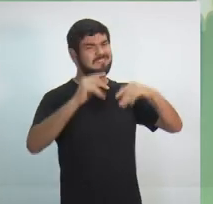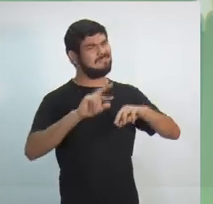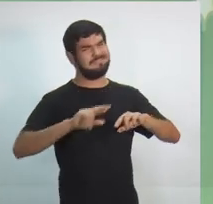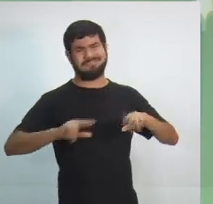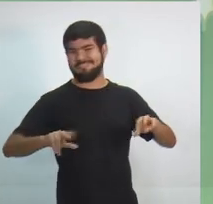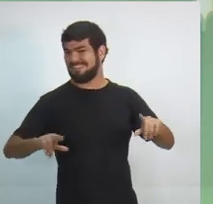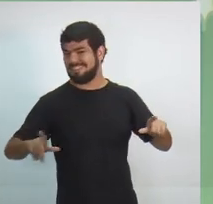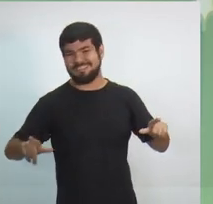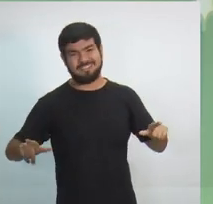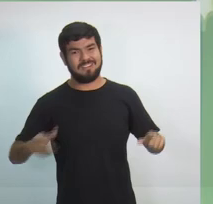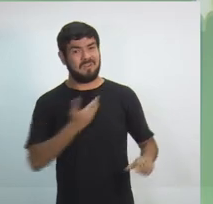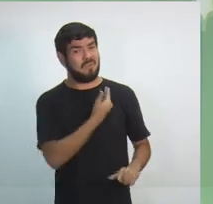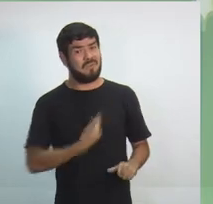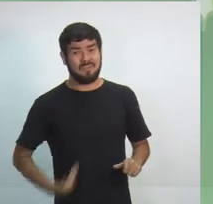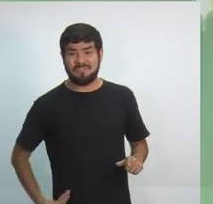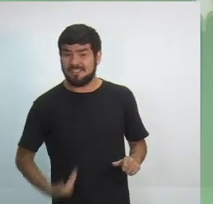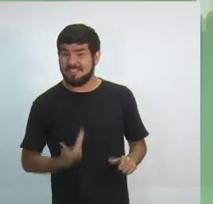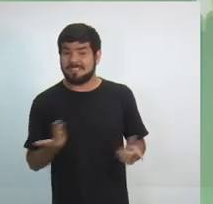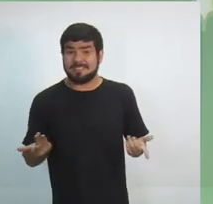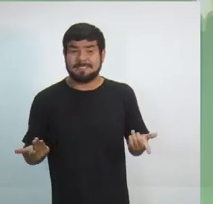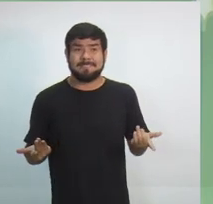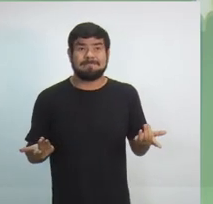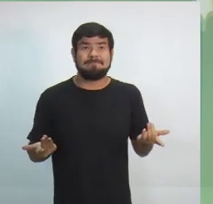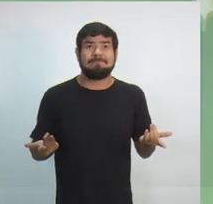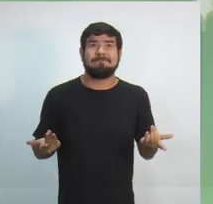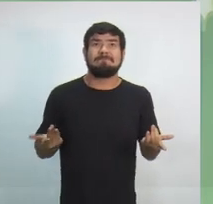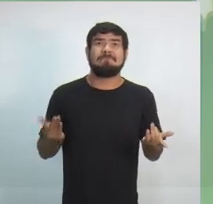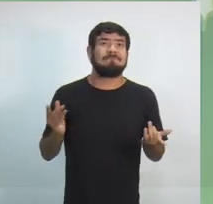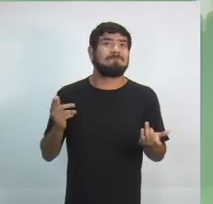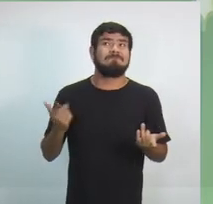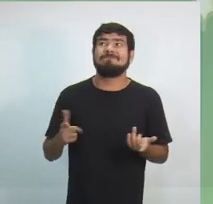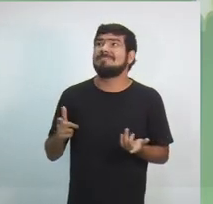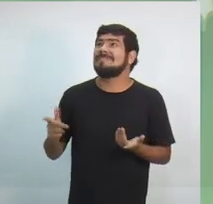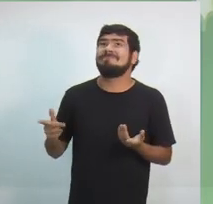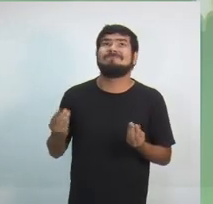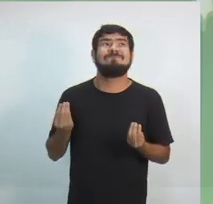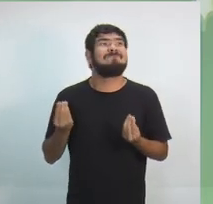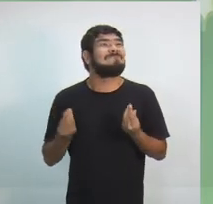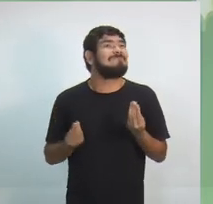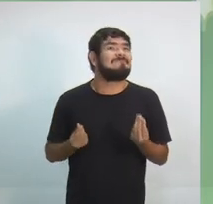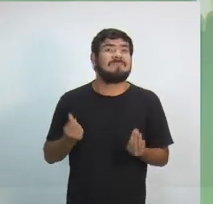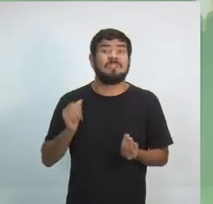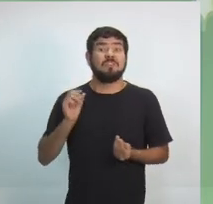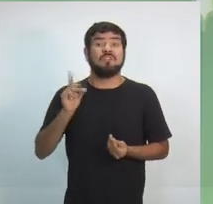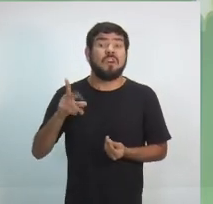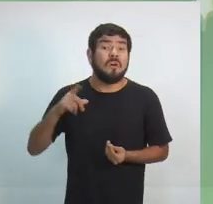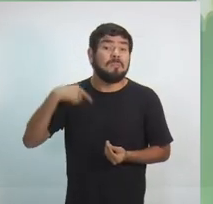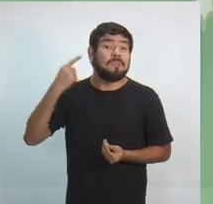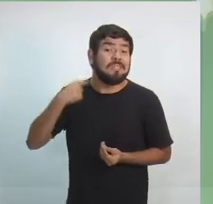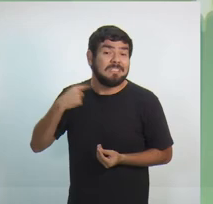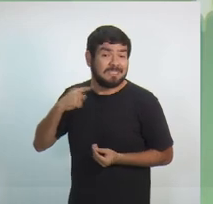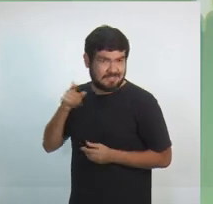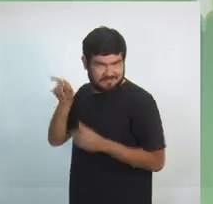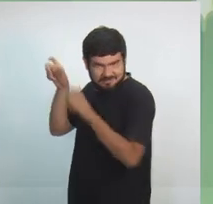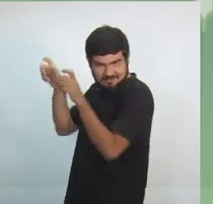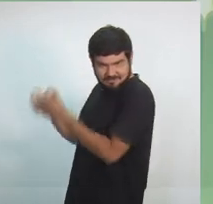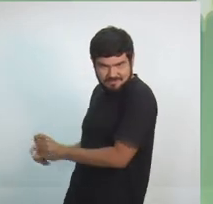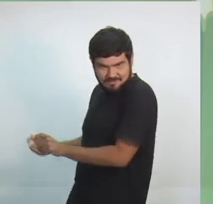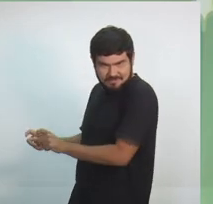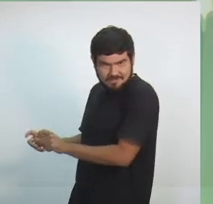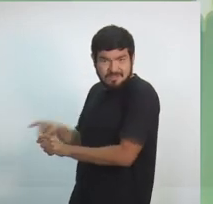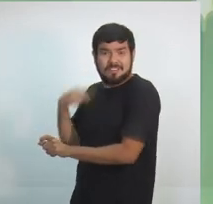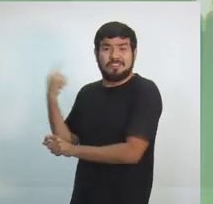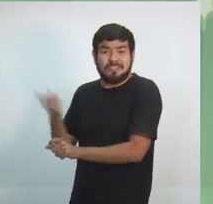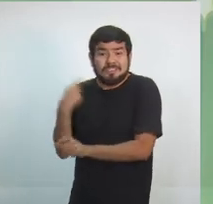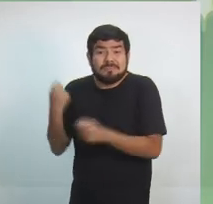ingerência nenhuma, a não ser política, sobre esse modelo. Nós, portanto, precisamos ter, no